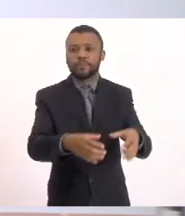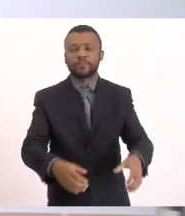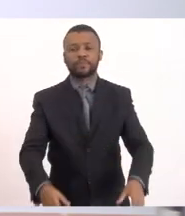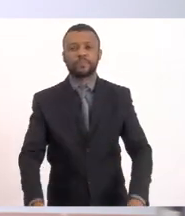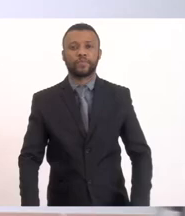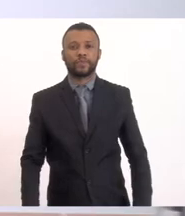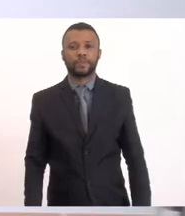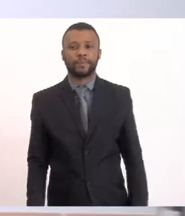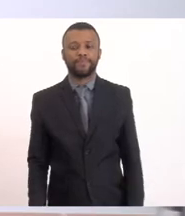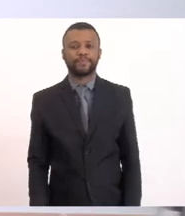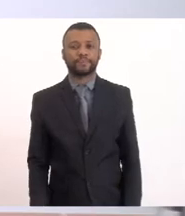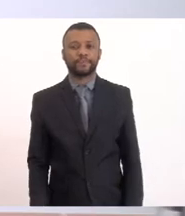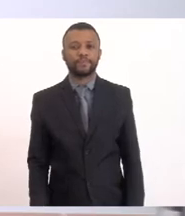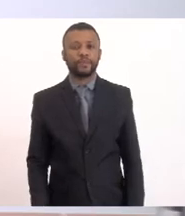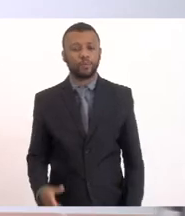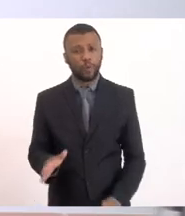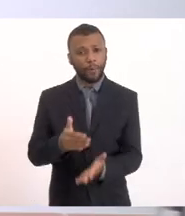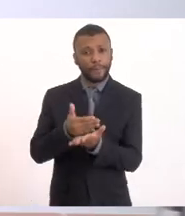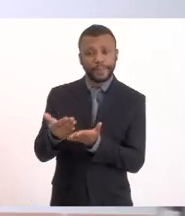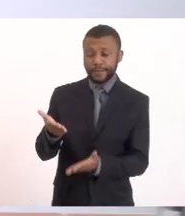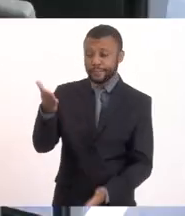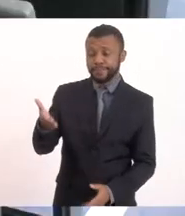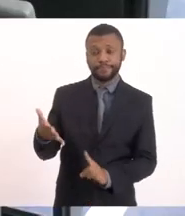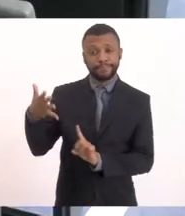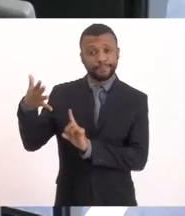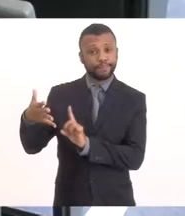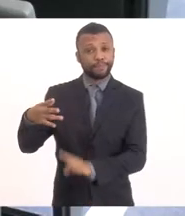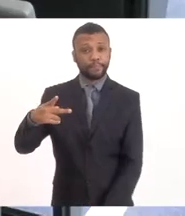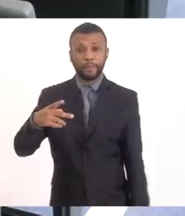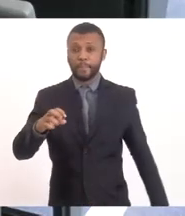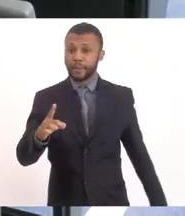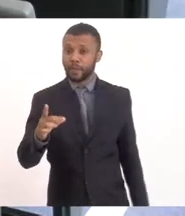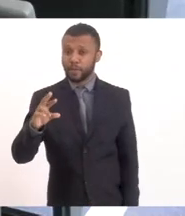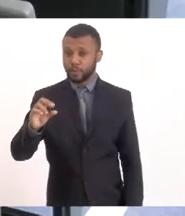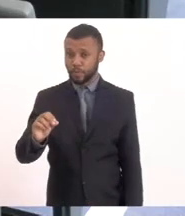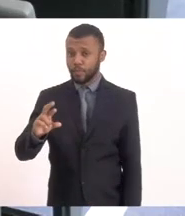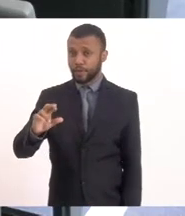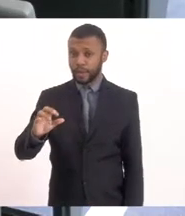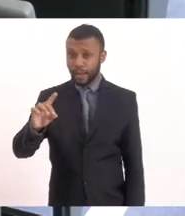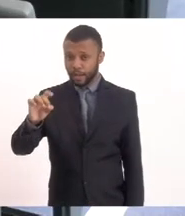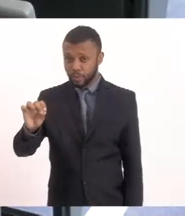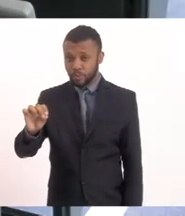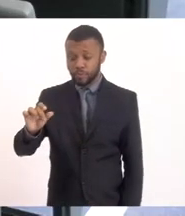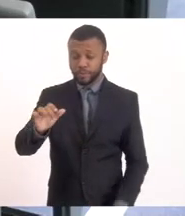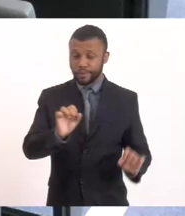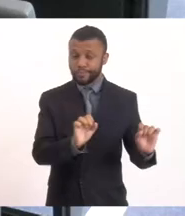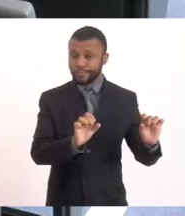Vamos lá, vamos passar. Pedro Ricardo, contra-se presente, online.